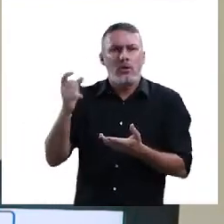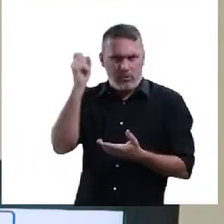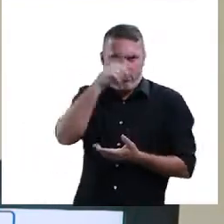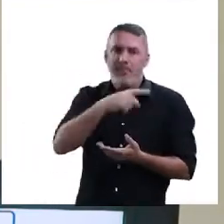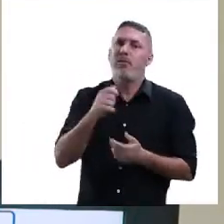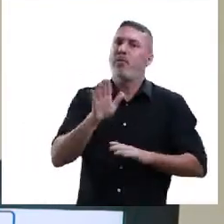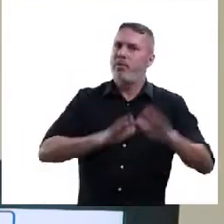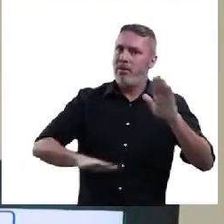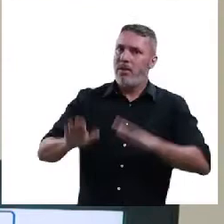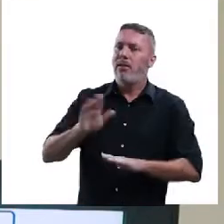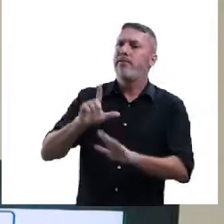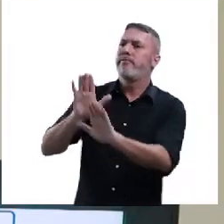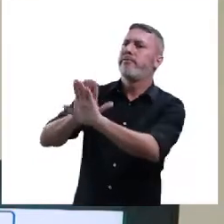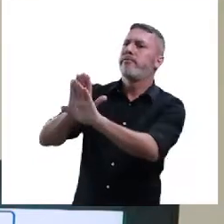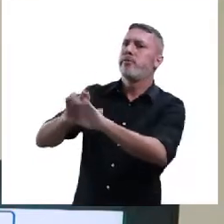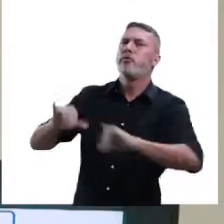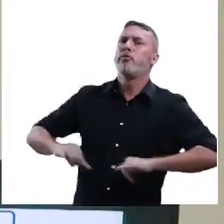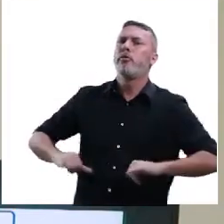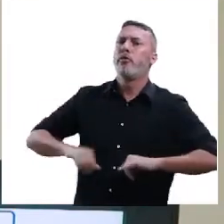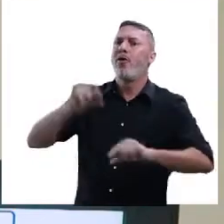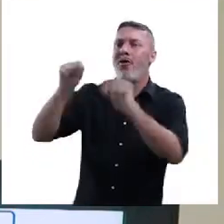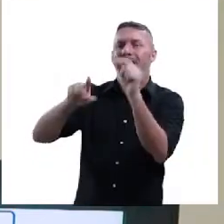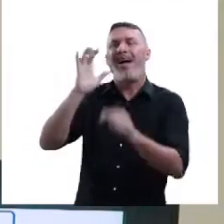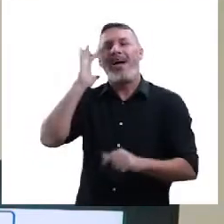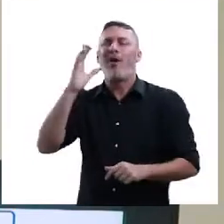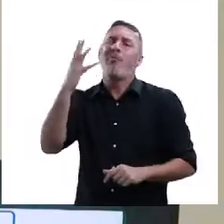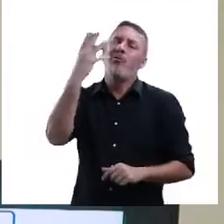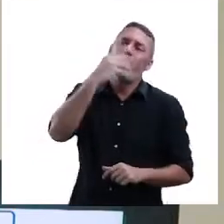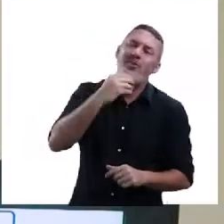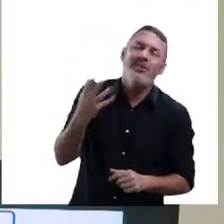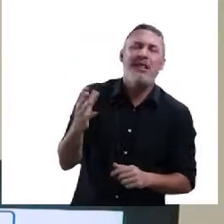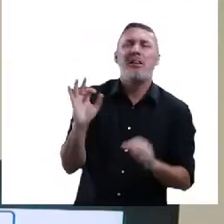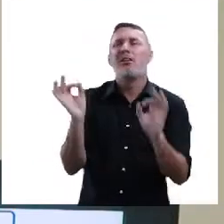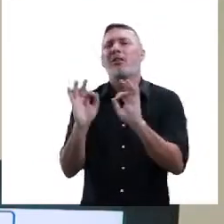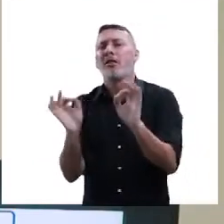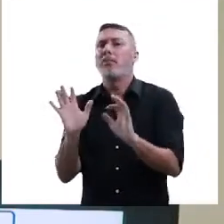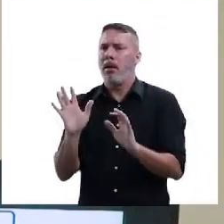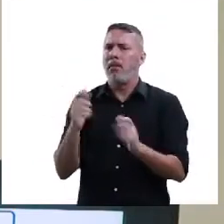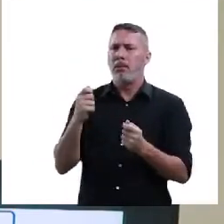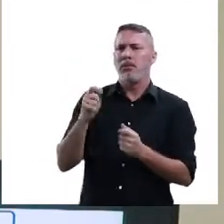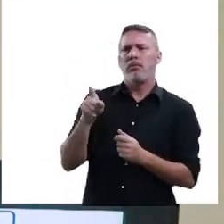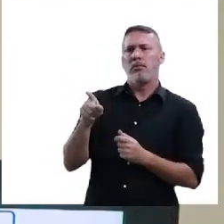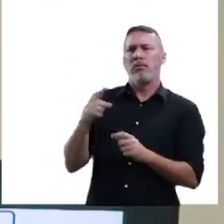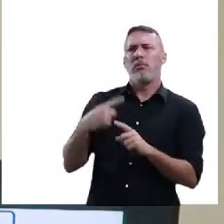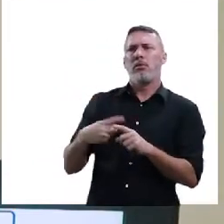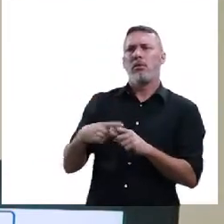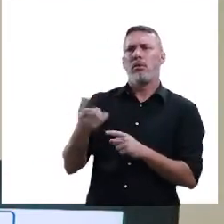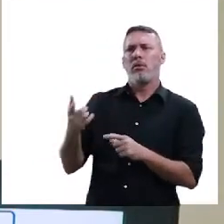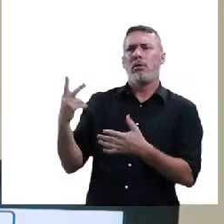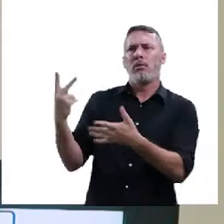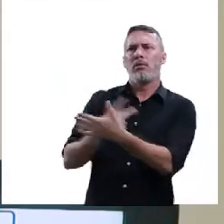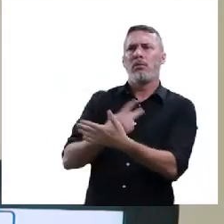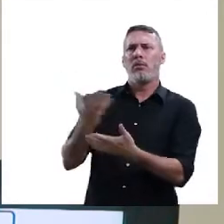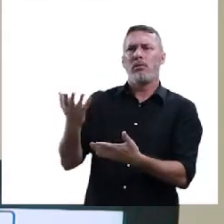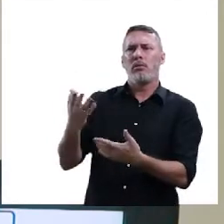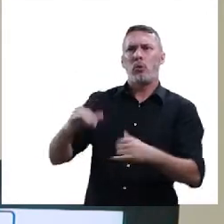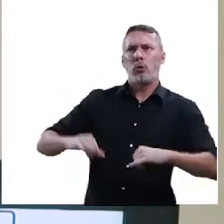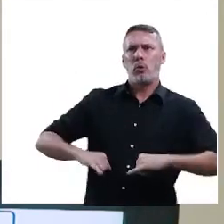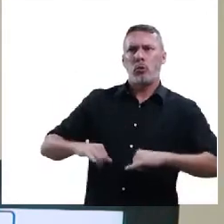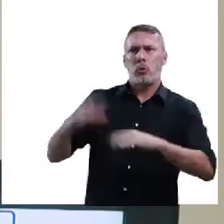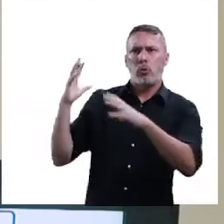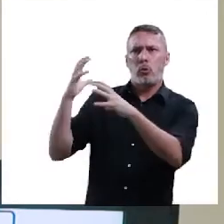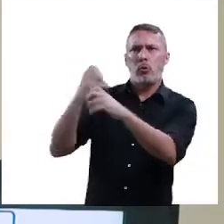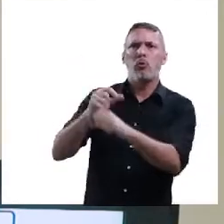isso. Então, a gente tem tomar muito cuidado que, às vezes, nós temos um aspecto, acha bonito, mas você precisa criticar a